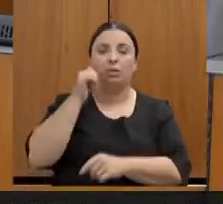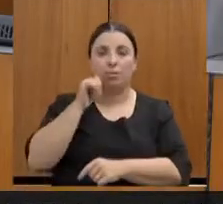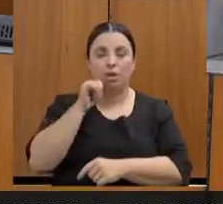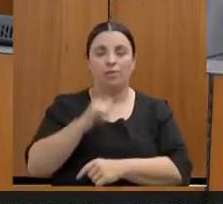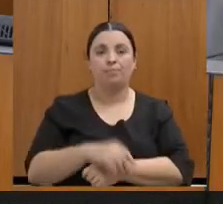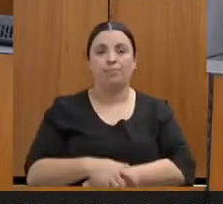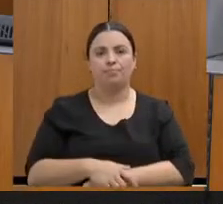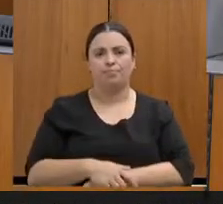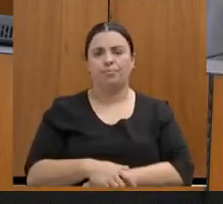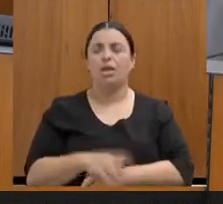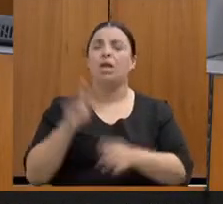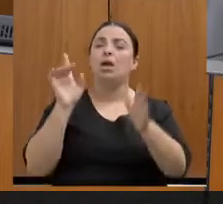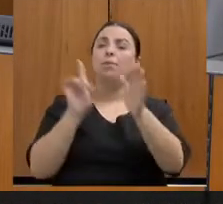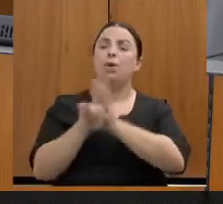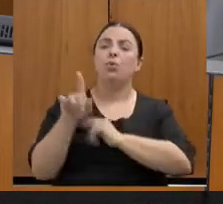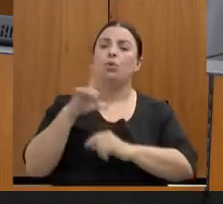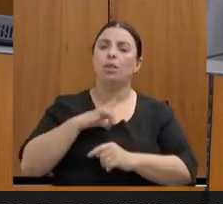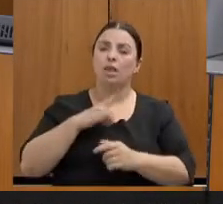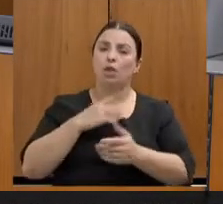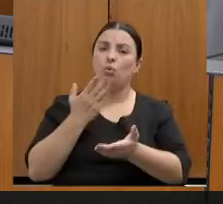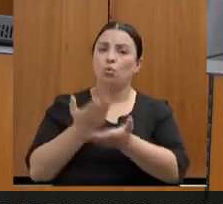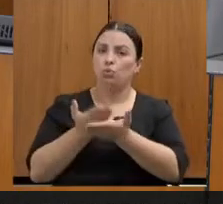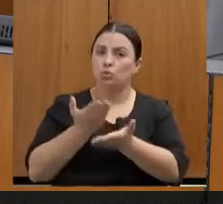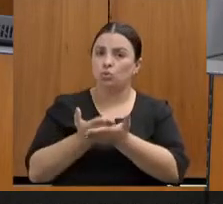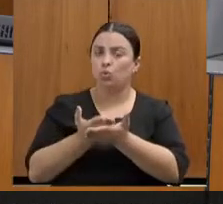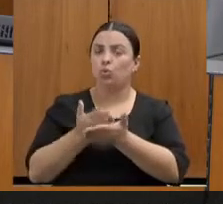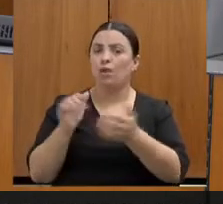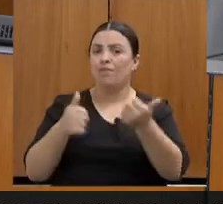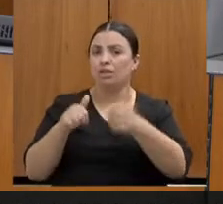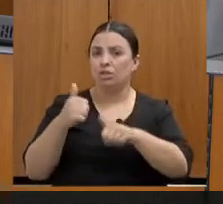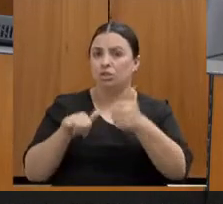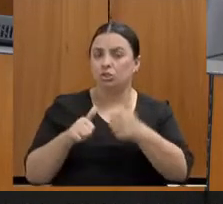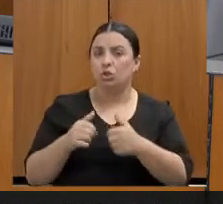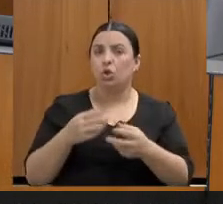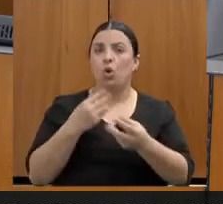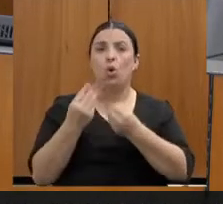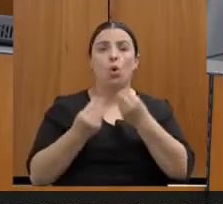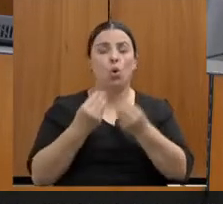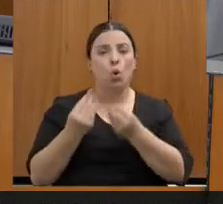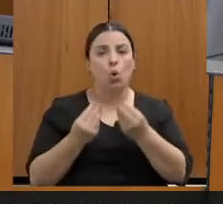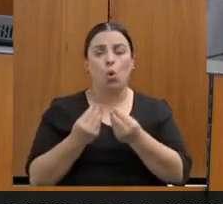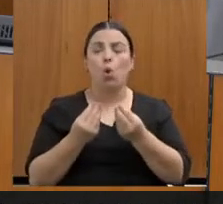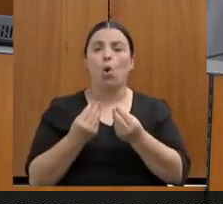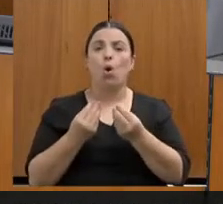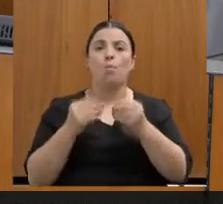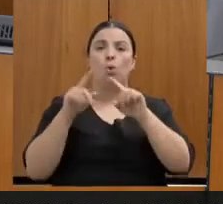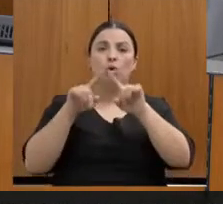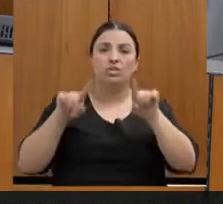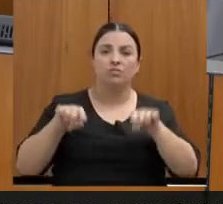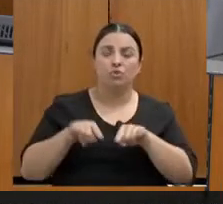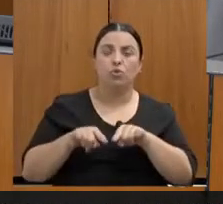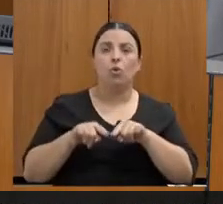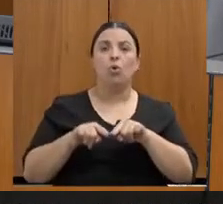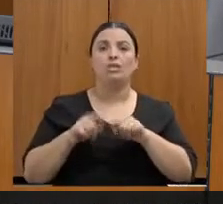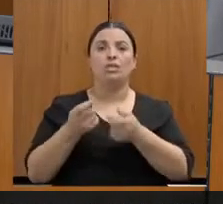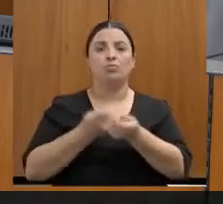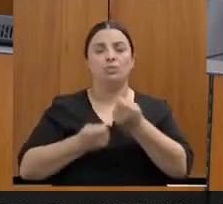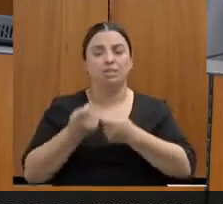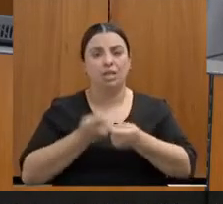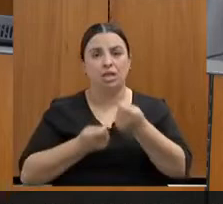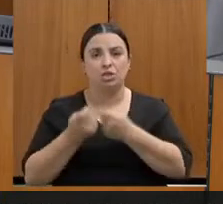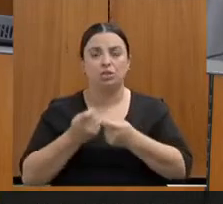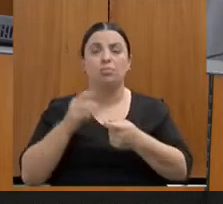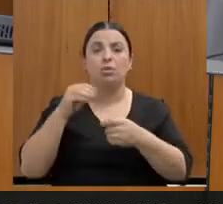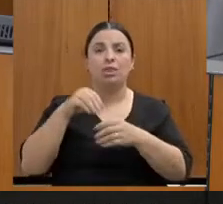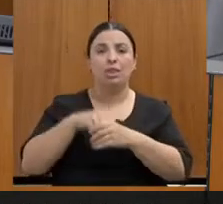estudo avaliativo sobre a composição dos quadros das DEANs com servidores administrativos, analistas, como assistentes